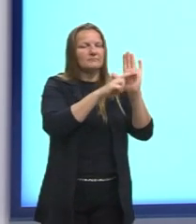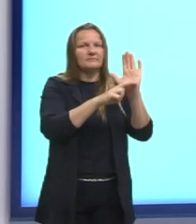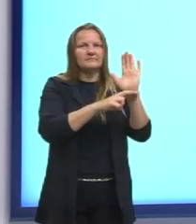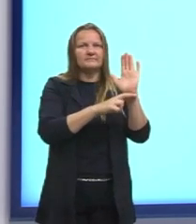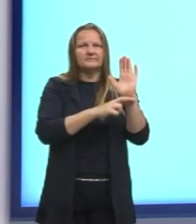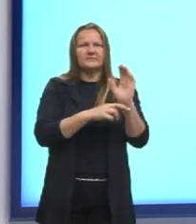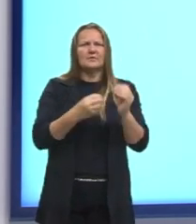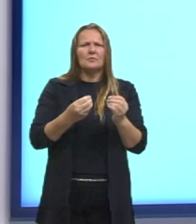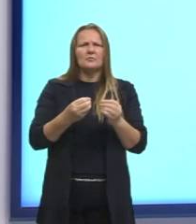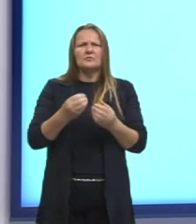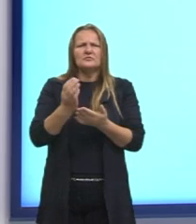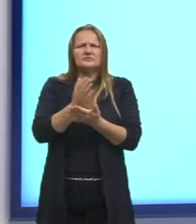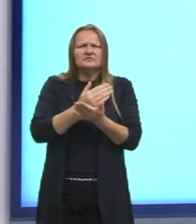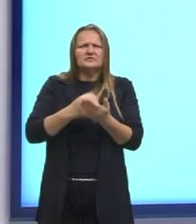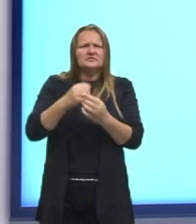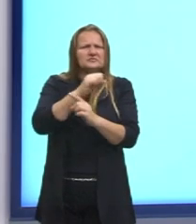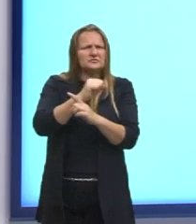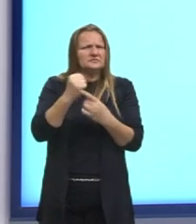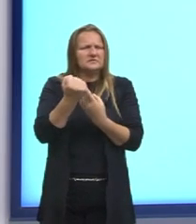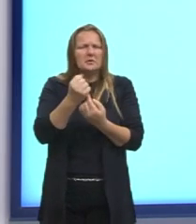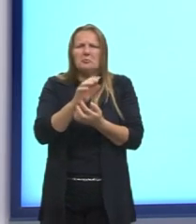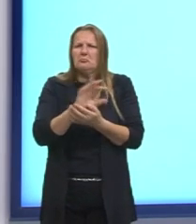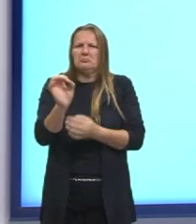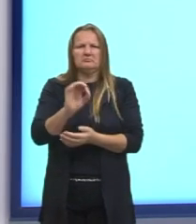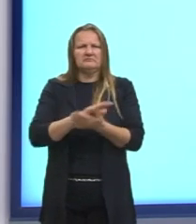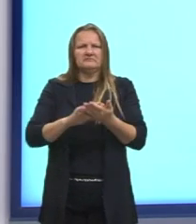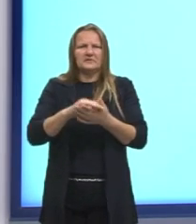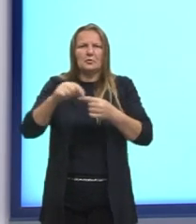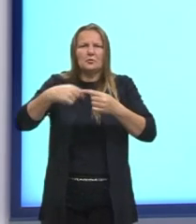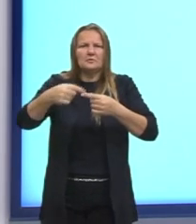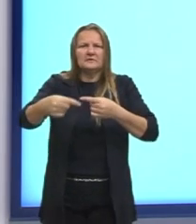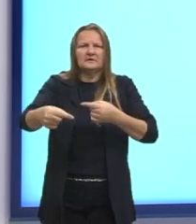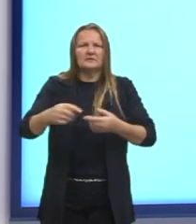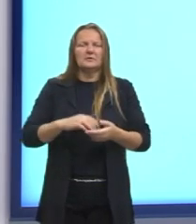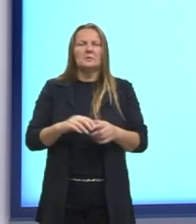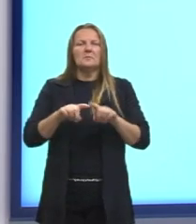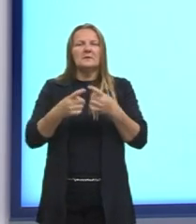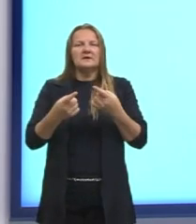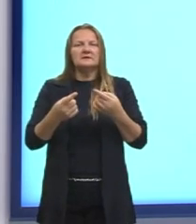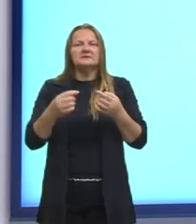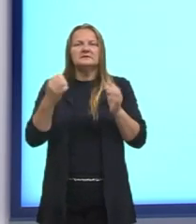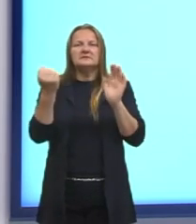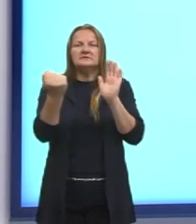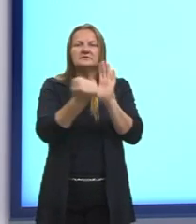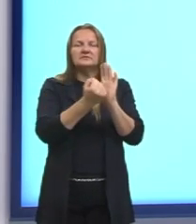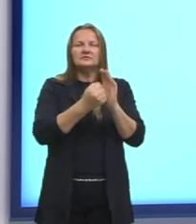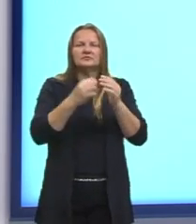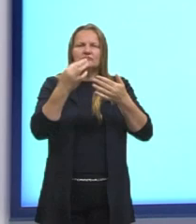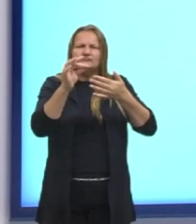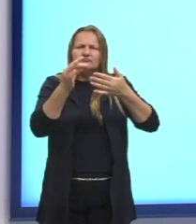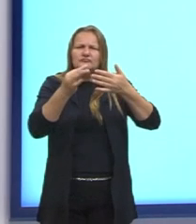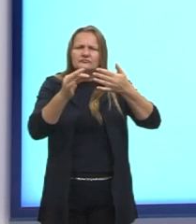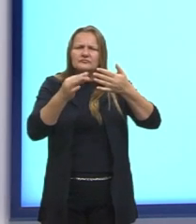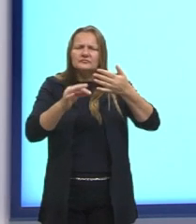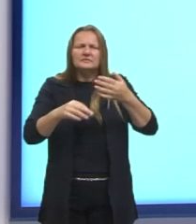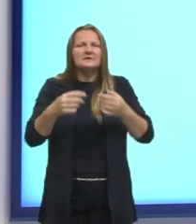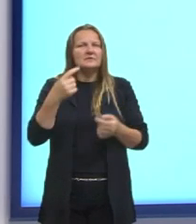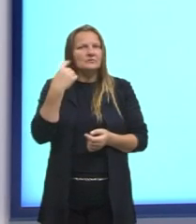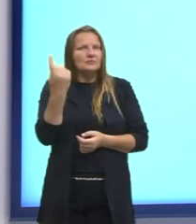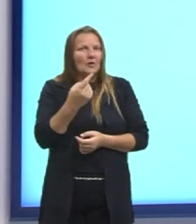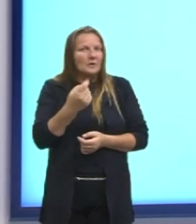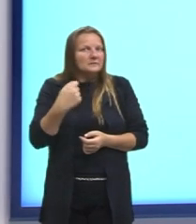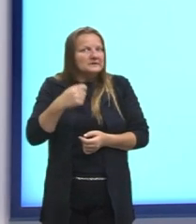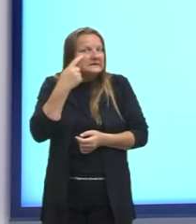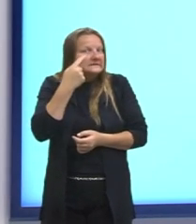estratificação social, não. Nenhum momento é comentado isto no texto. E aí vai da perícia do aluno de ter estudado e